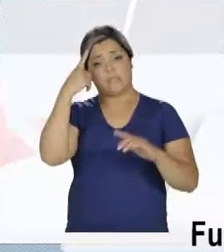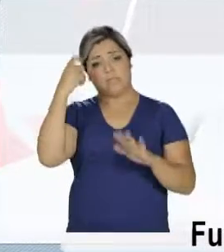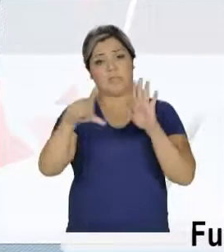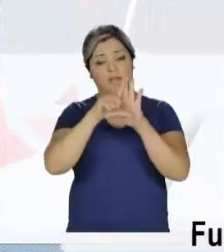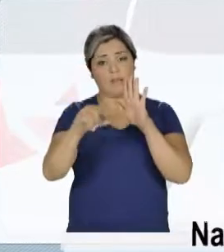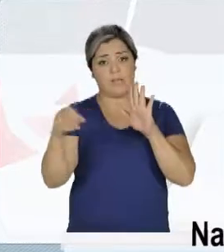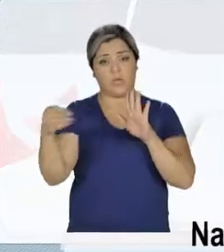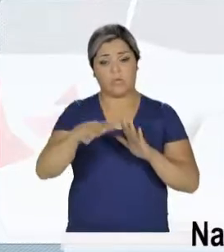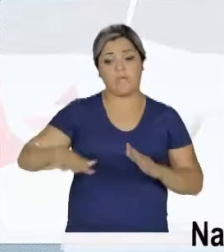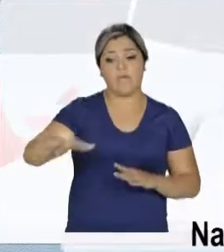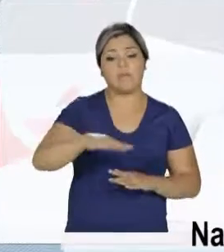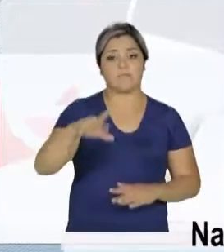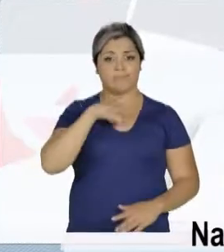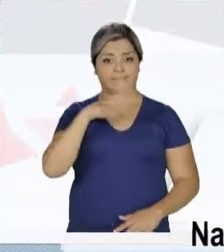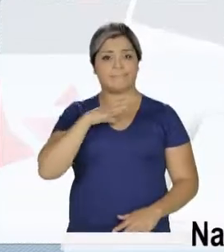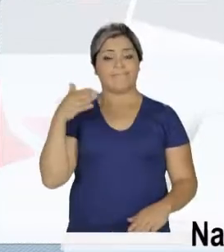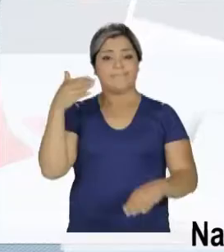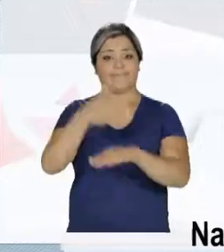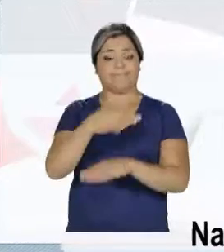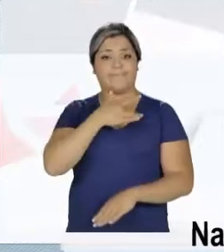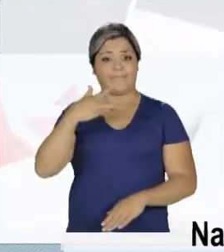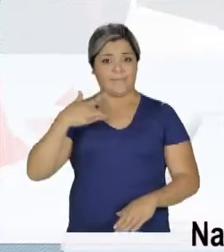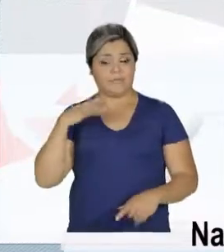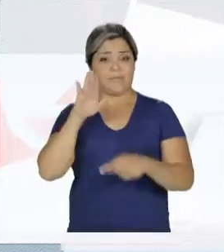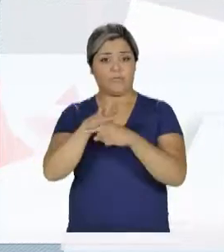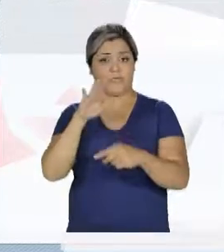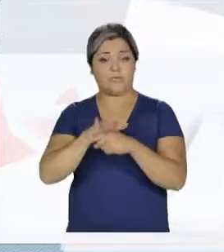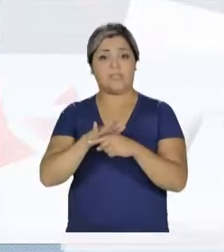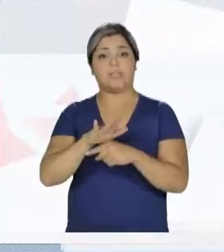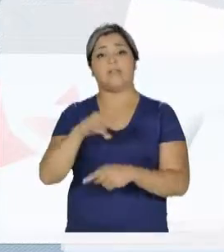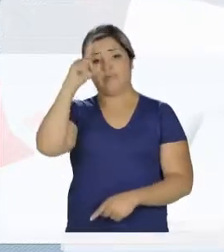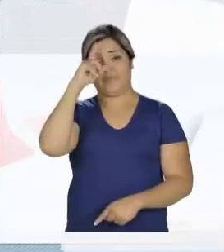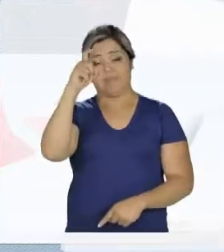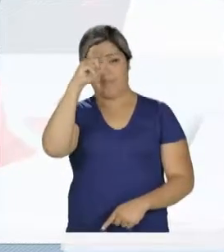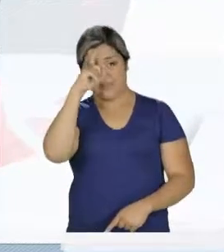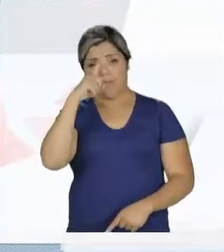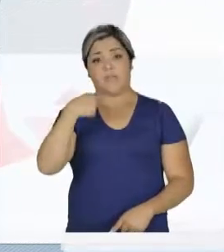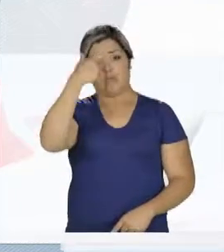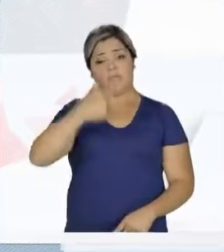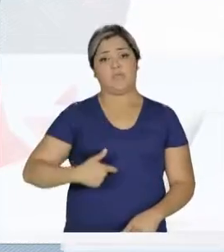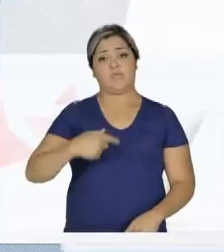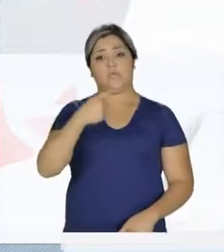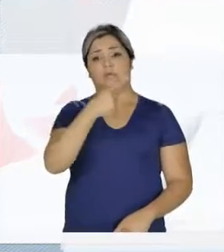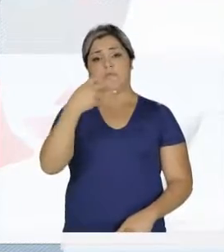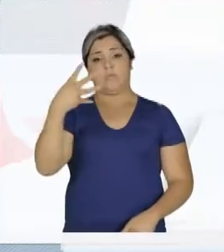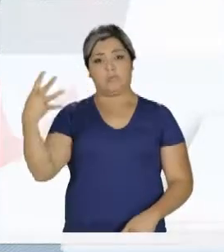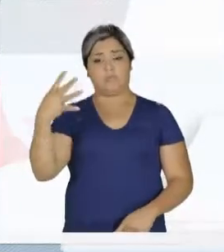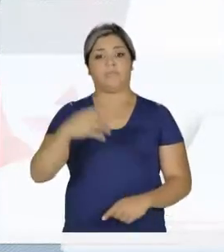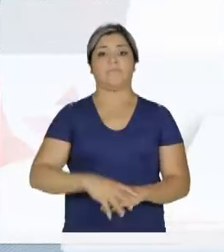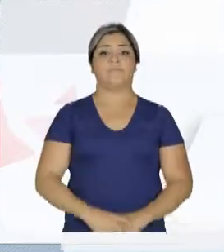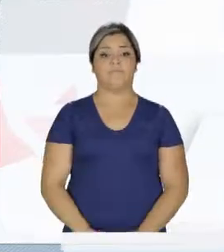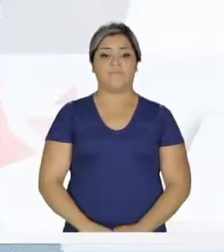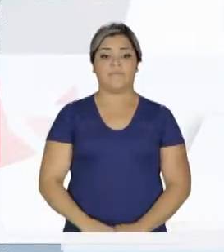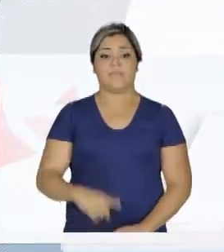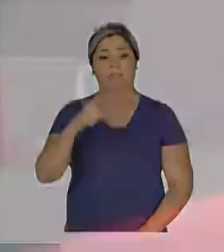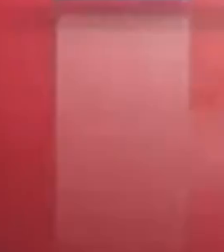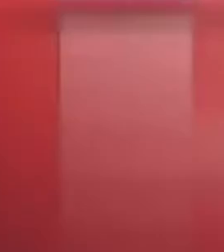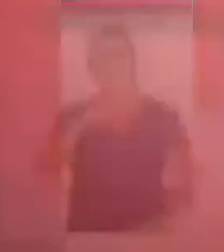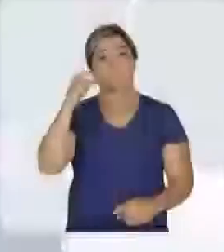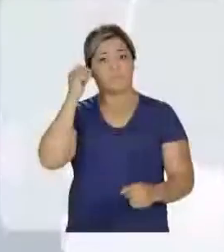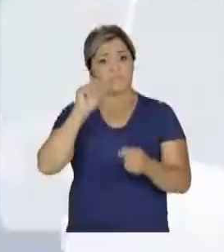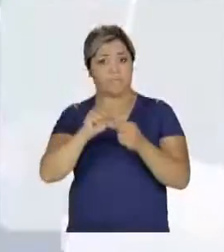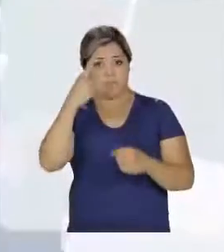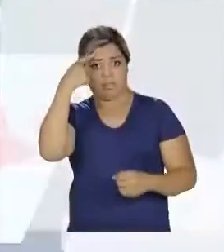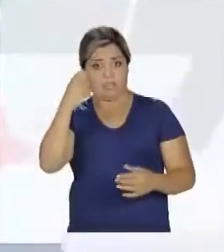de isolamento da cidade. Na saúde, participei pra valer da conquista da obra do Hospital da Vila Brasilândia. Paulo Frange, 14444.